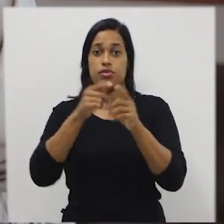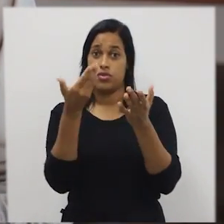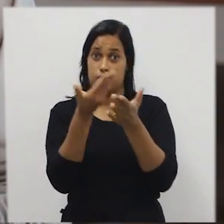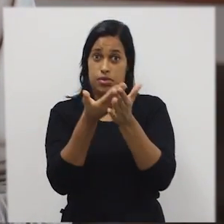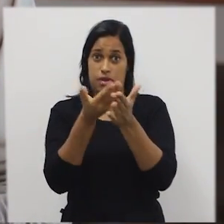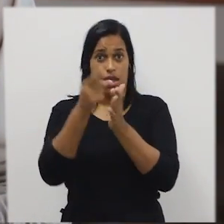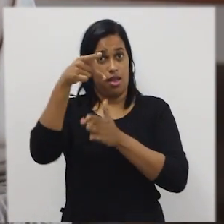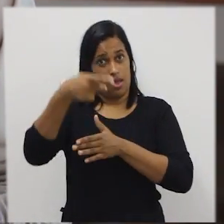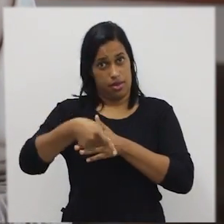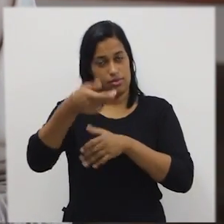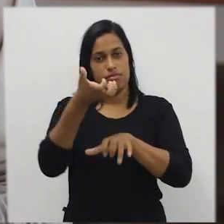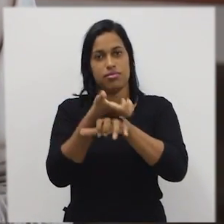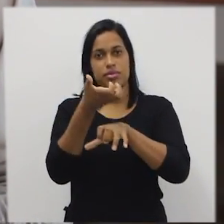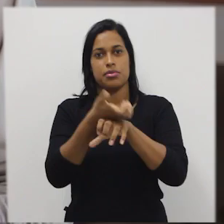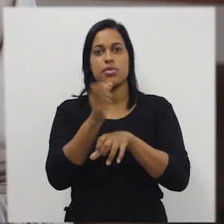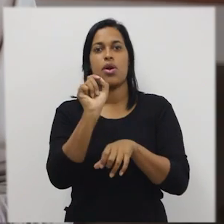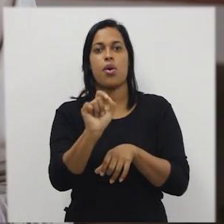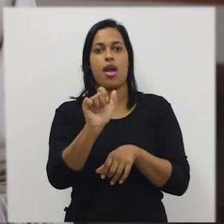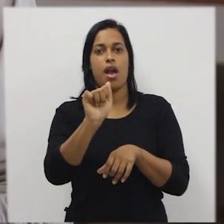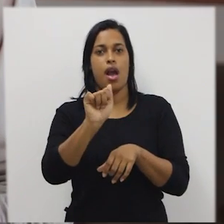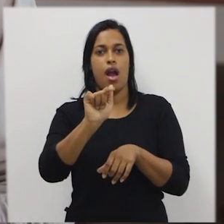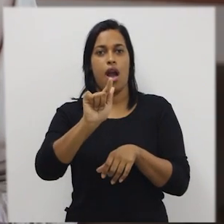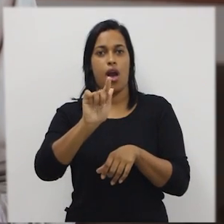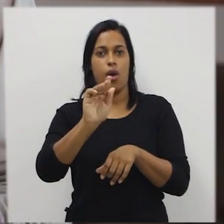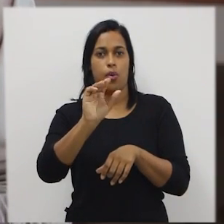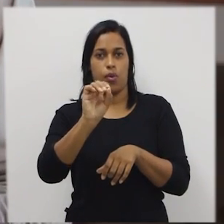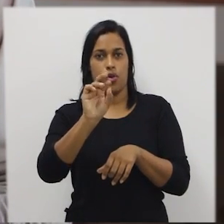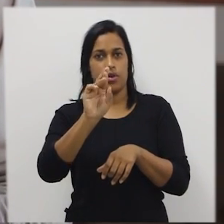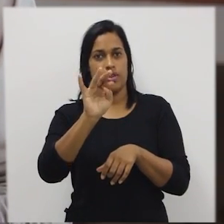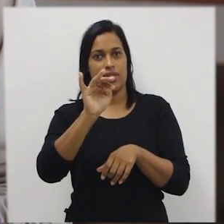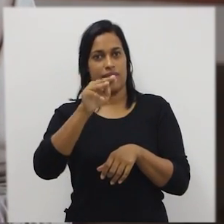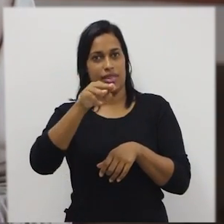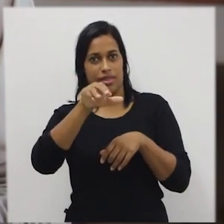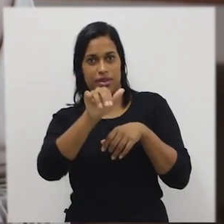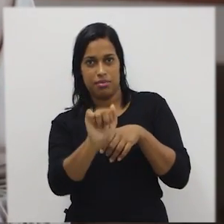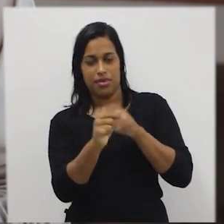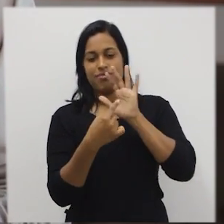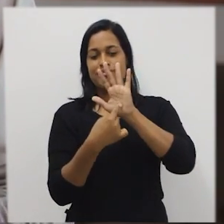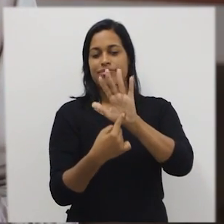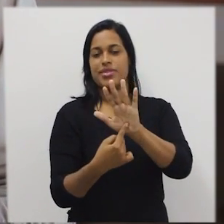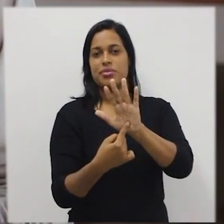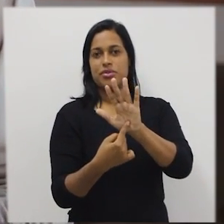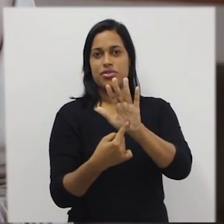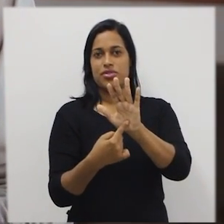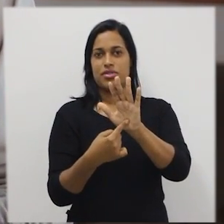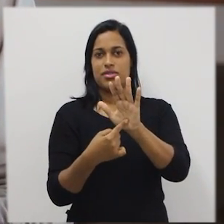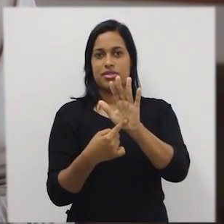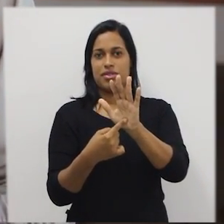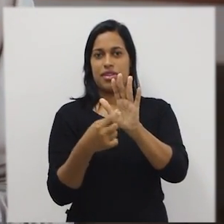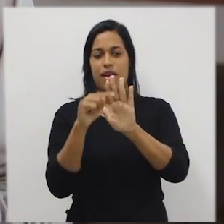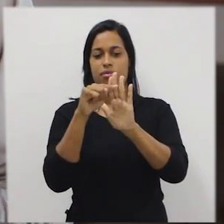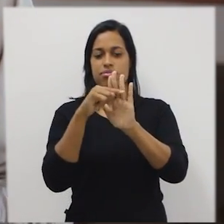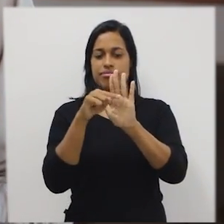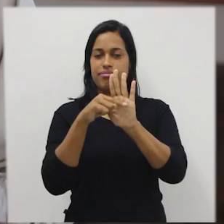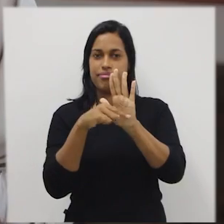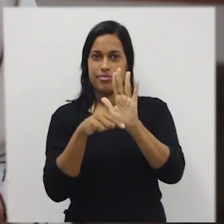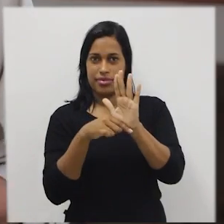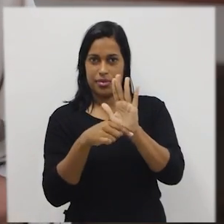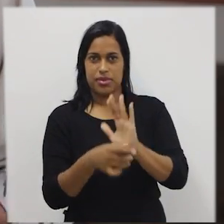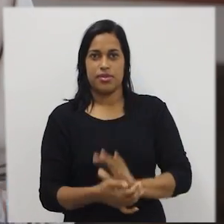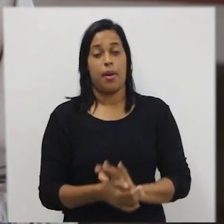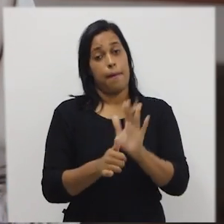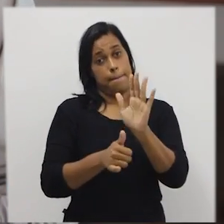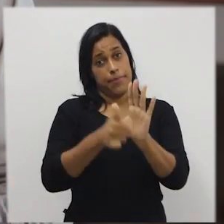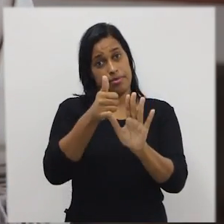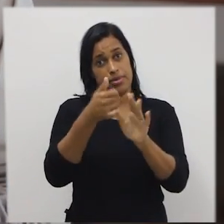disciplina a forma algoritmo, que é uma forma mais recente de representar a lógica de programação. A